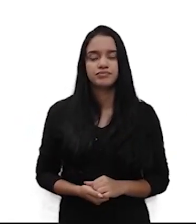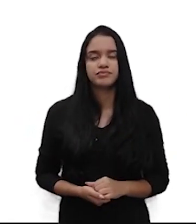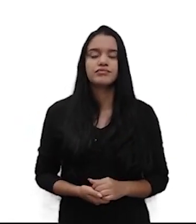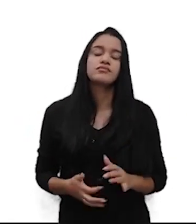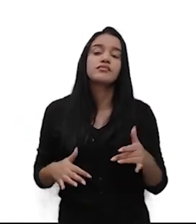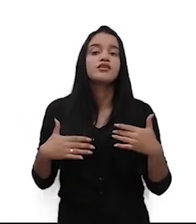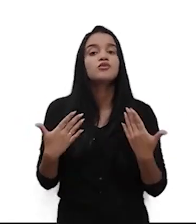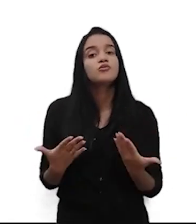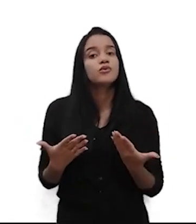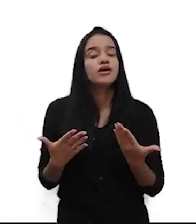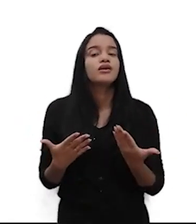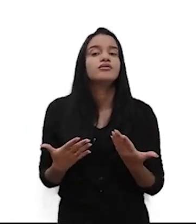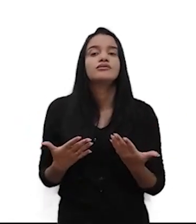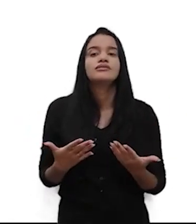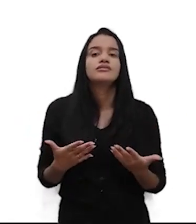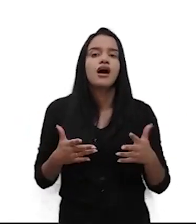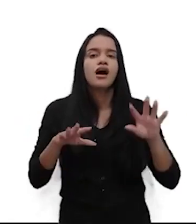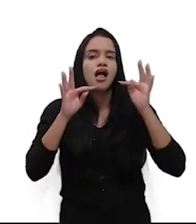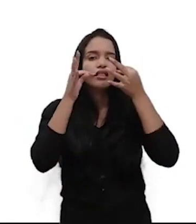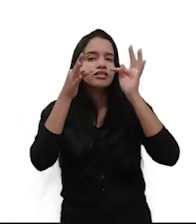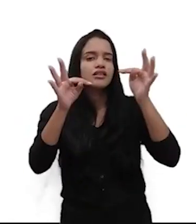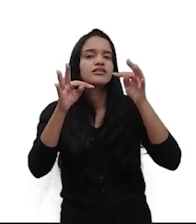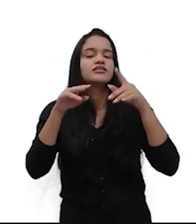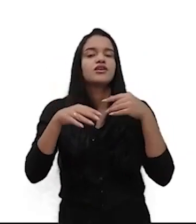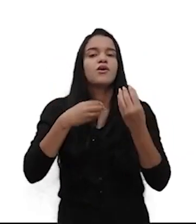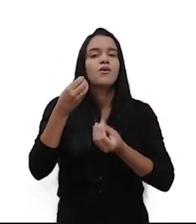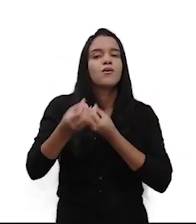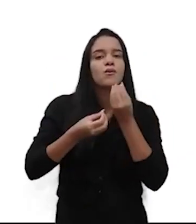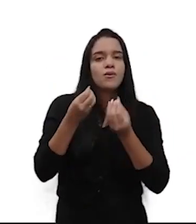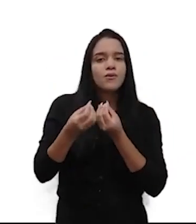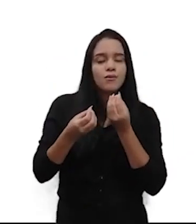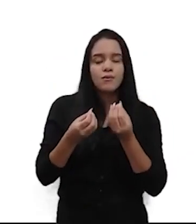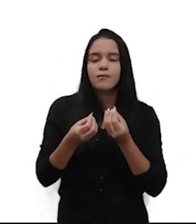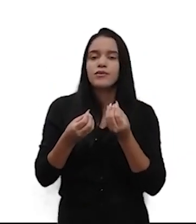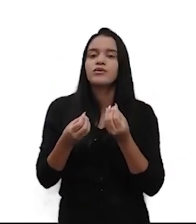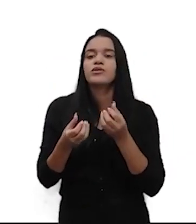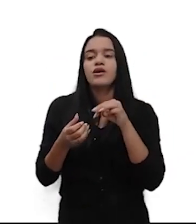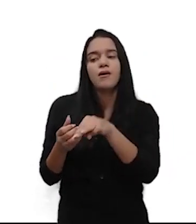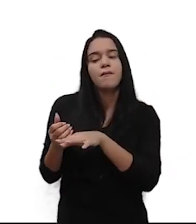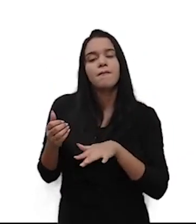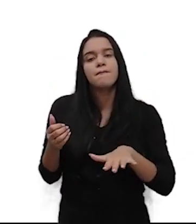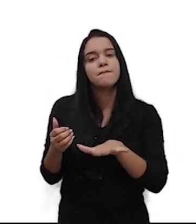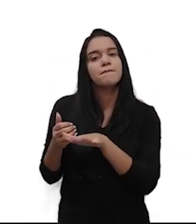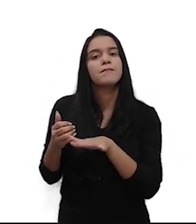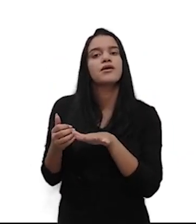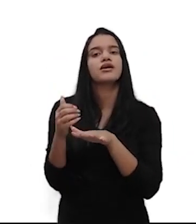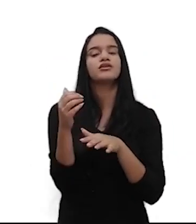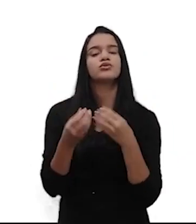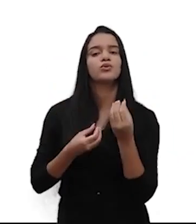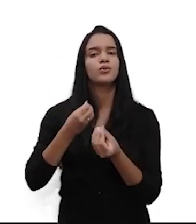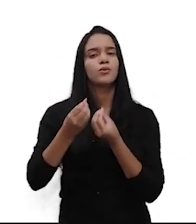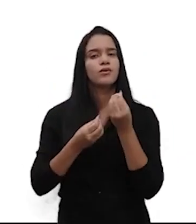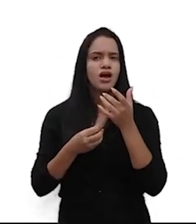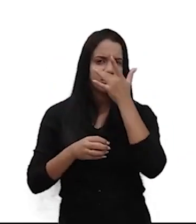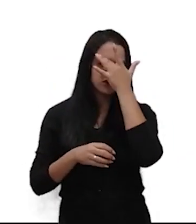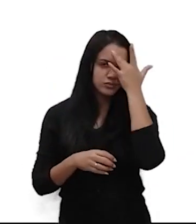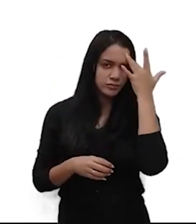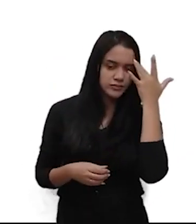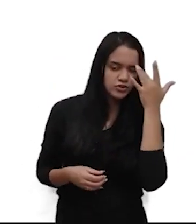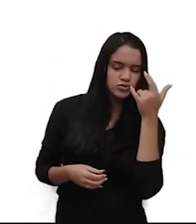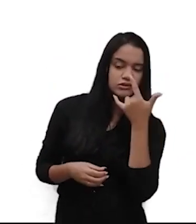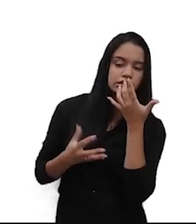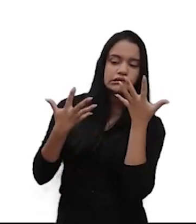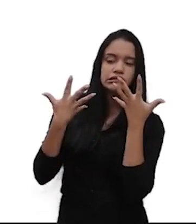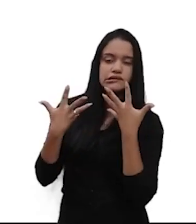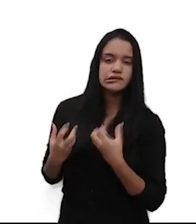Quais são as tendências de mercado? Como é que esse mercado se comporta? Como é que ele se desdobra? As pessoas estão saturadas dele?